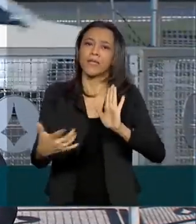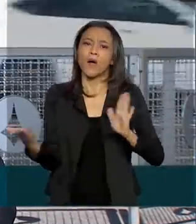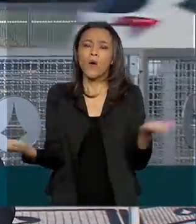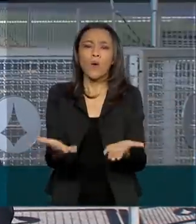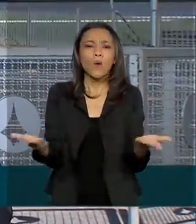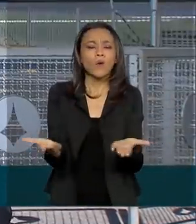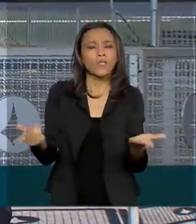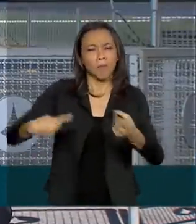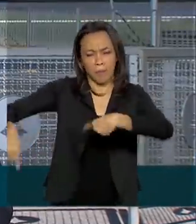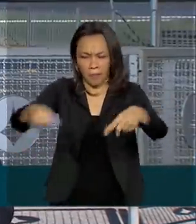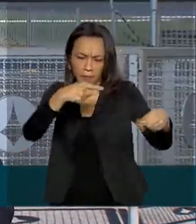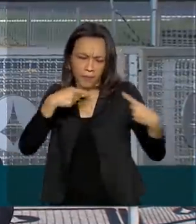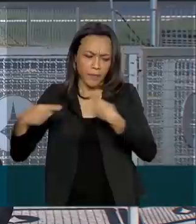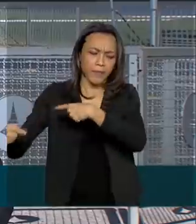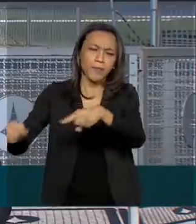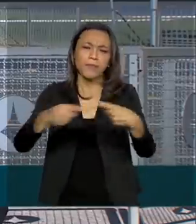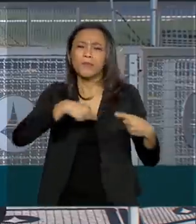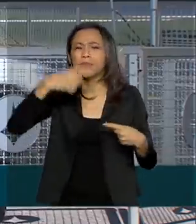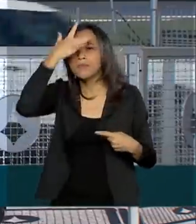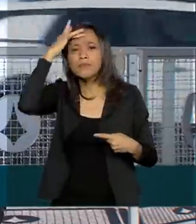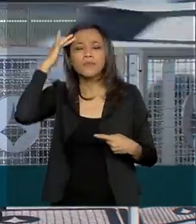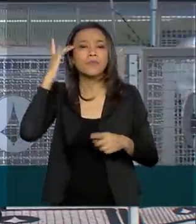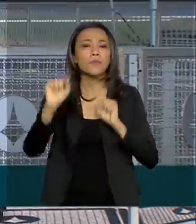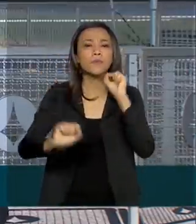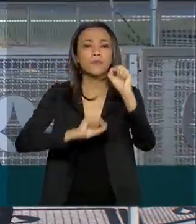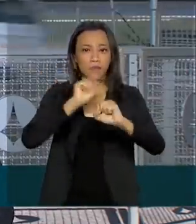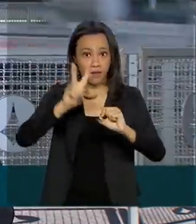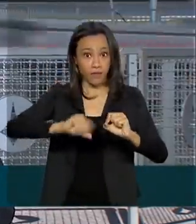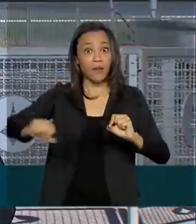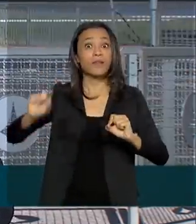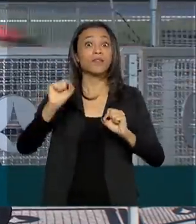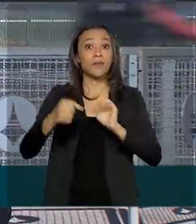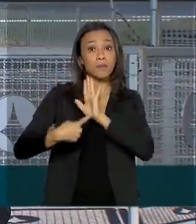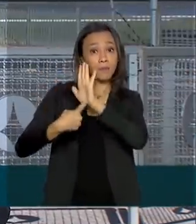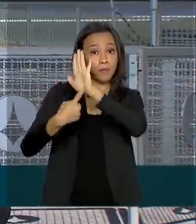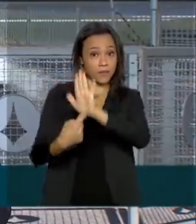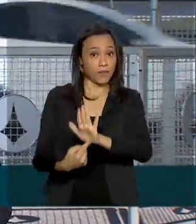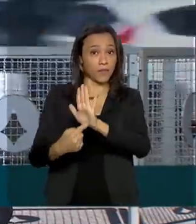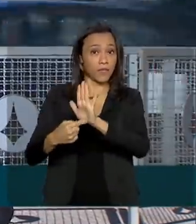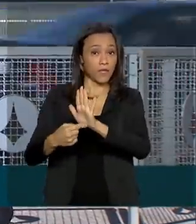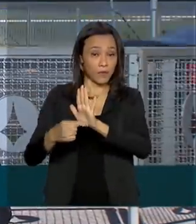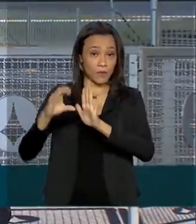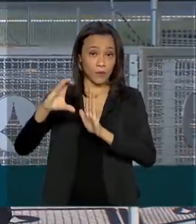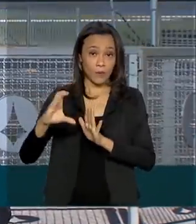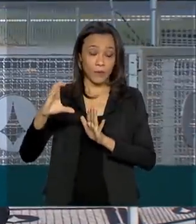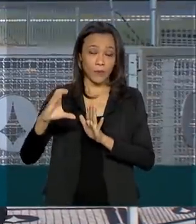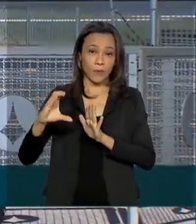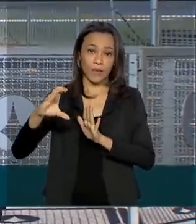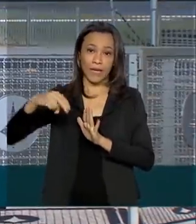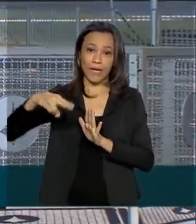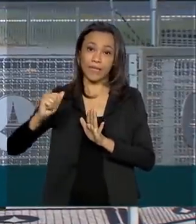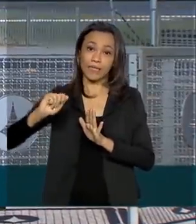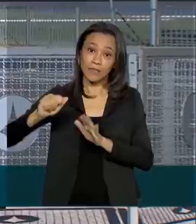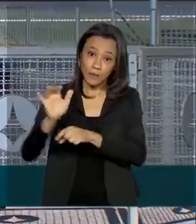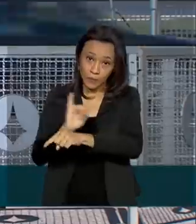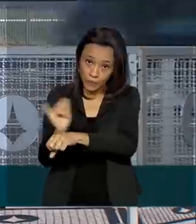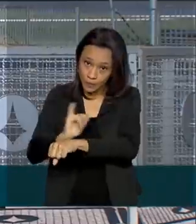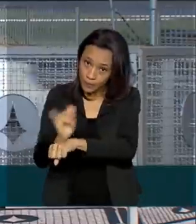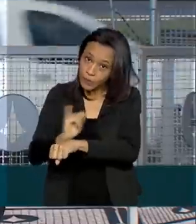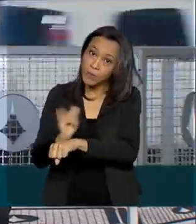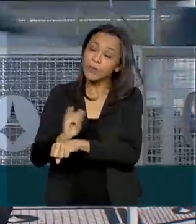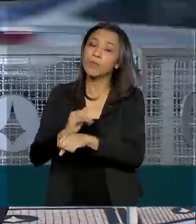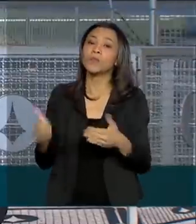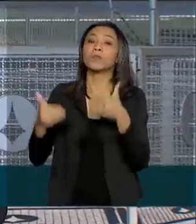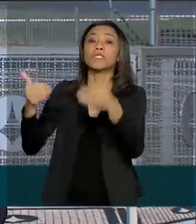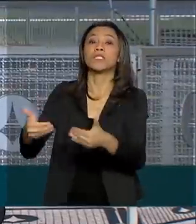debate com especialistas que está sendo transmitido ao vivo no canal do Ministério da Infraestrutura no YouTube. E